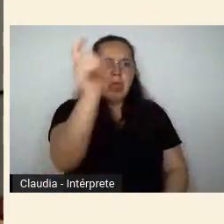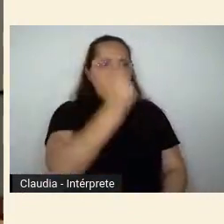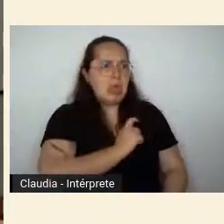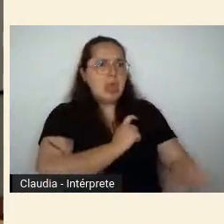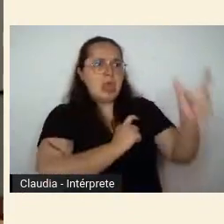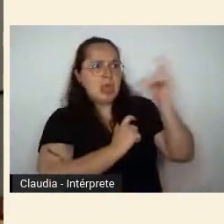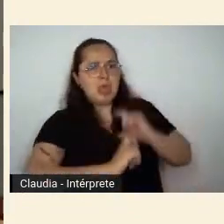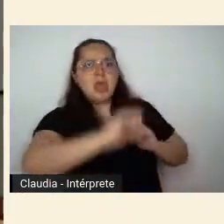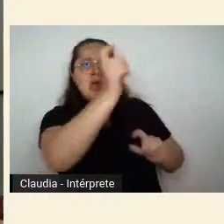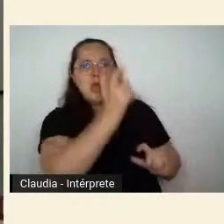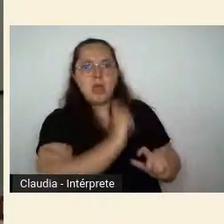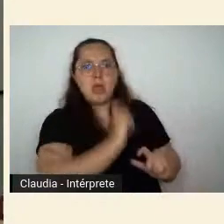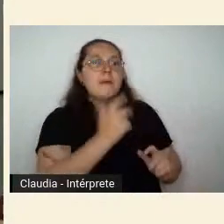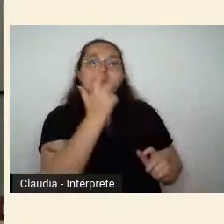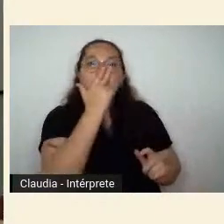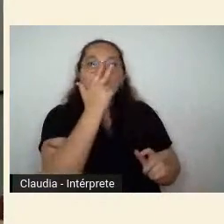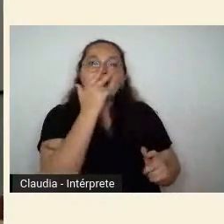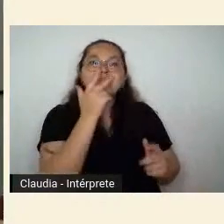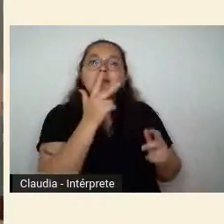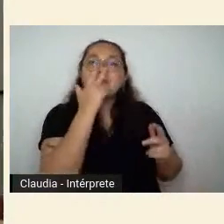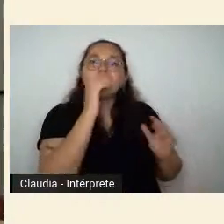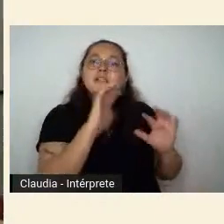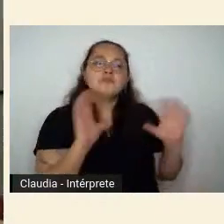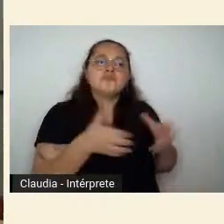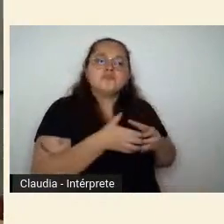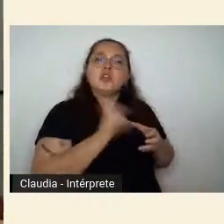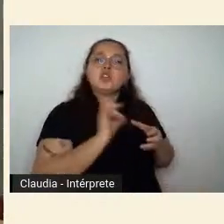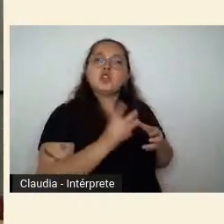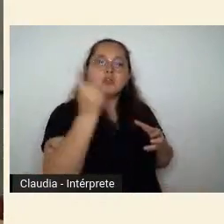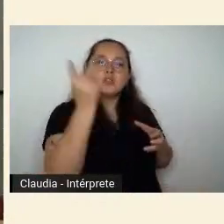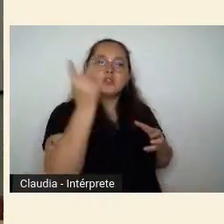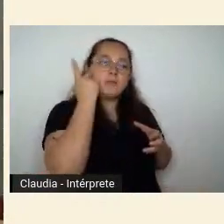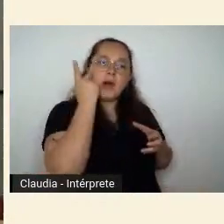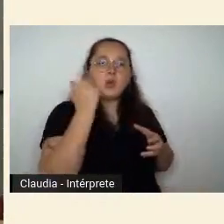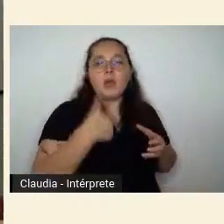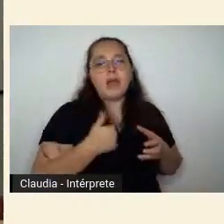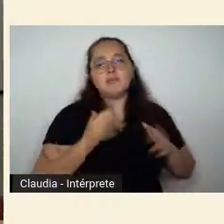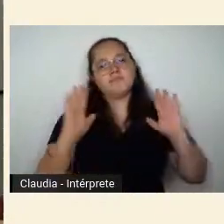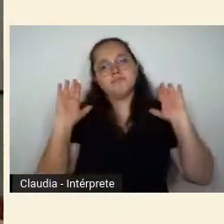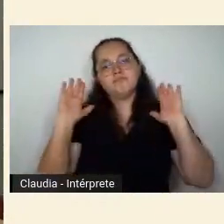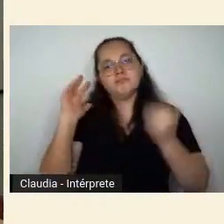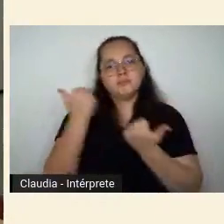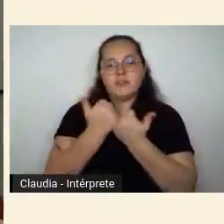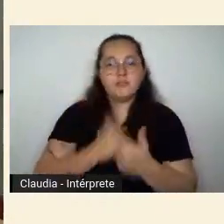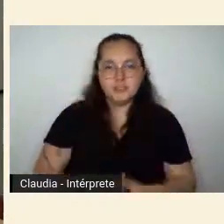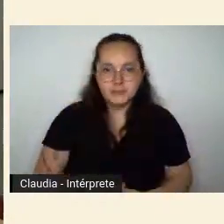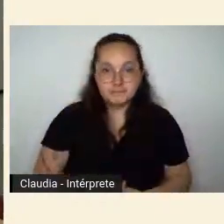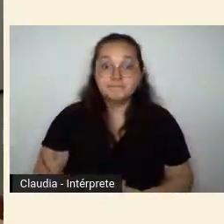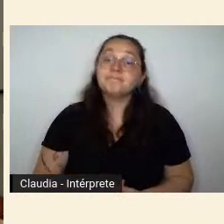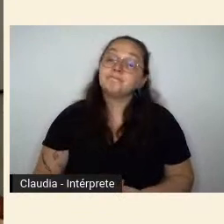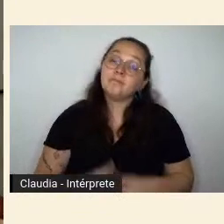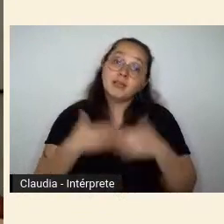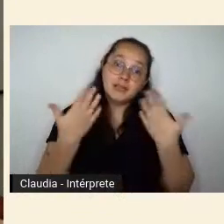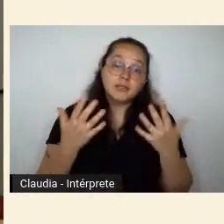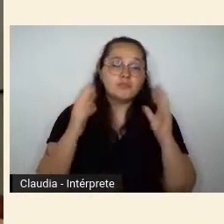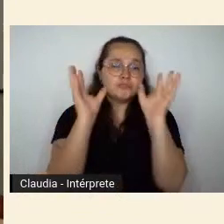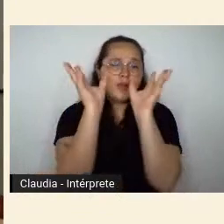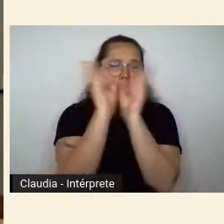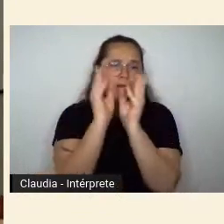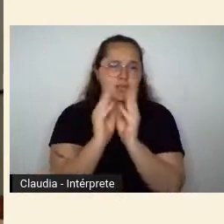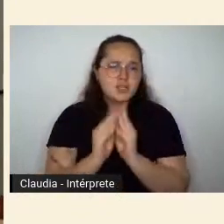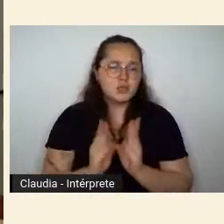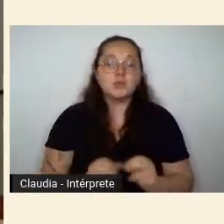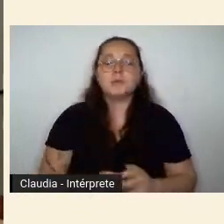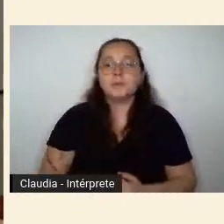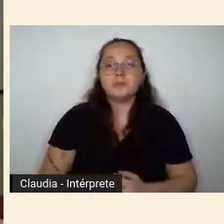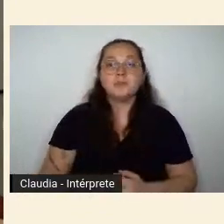referência a São Paulo como centro irradiador dessa ideia de modernismo em um resumo muito sintético ao longo das